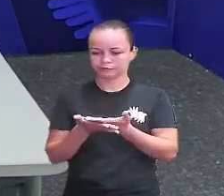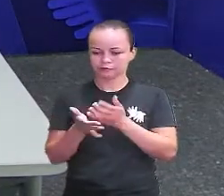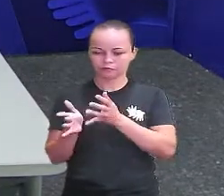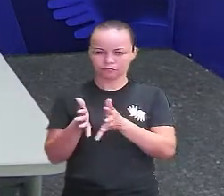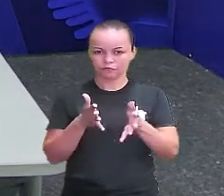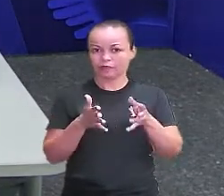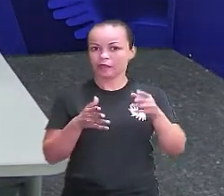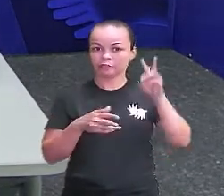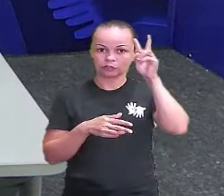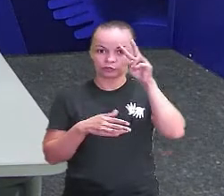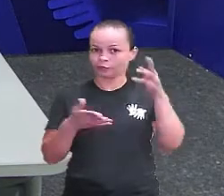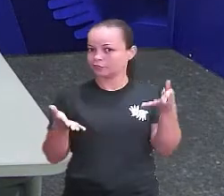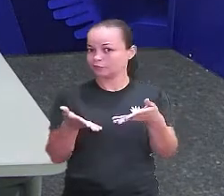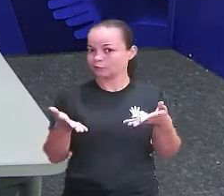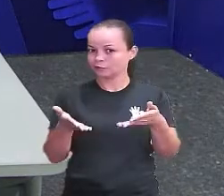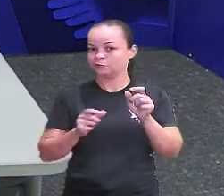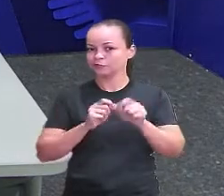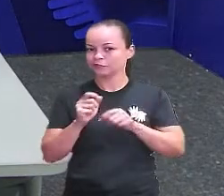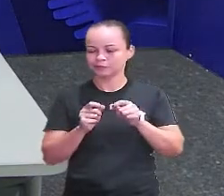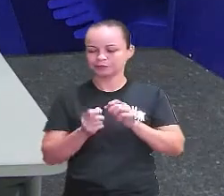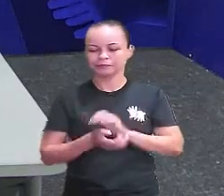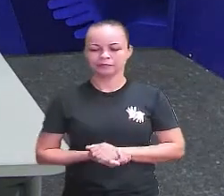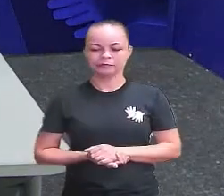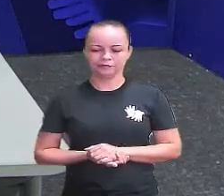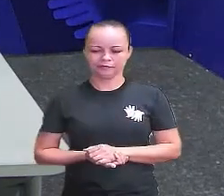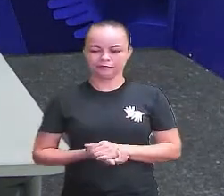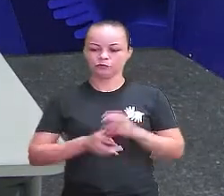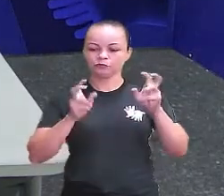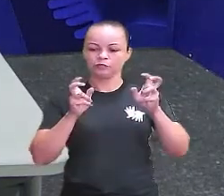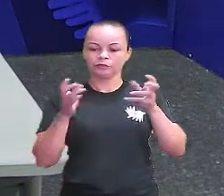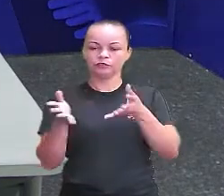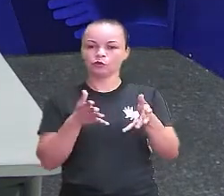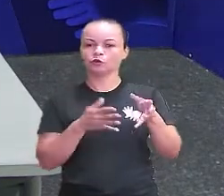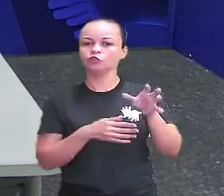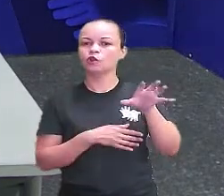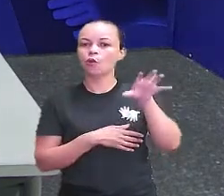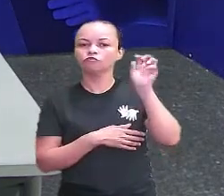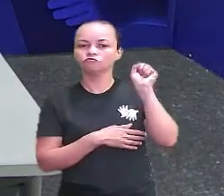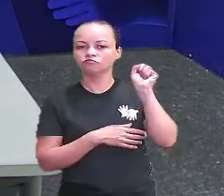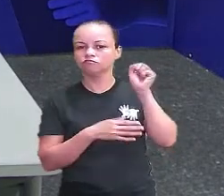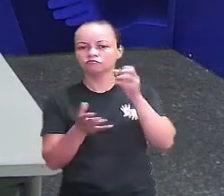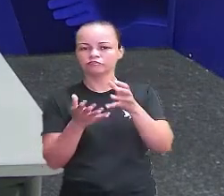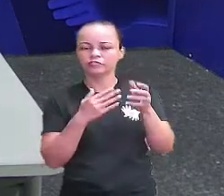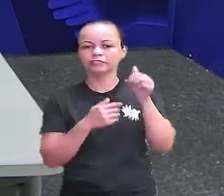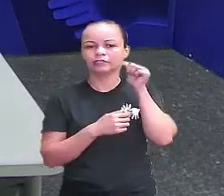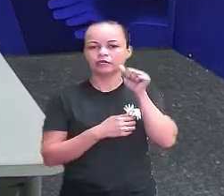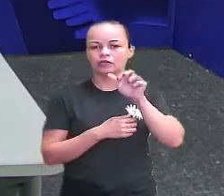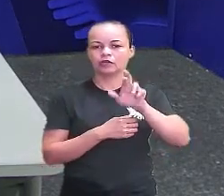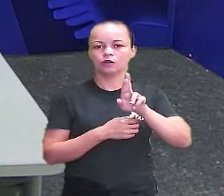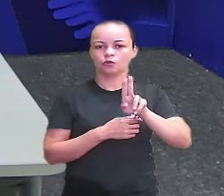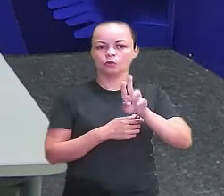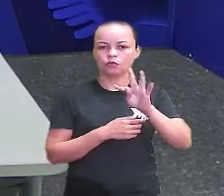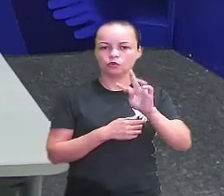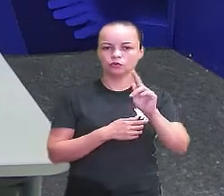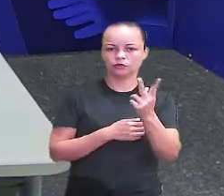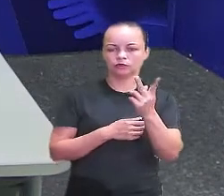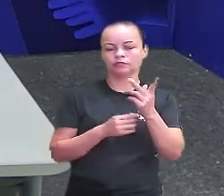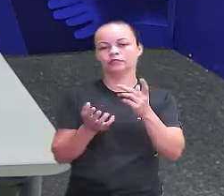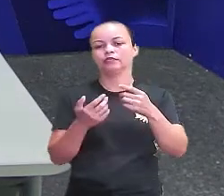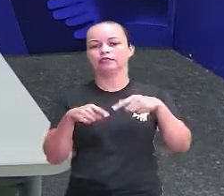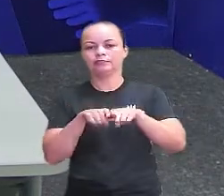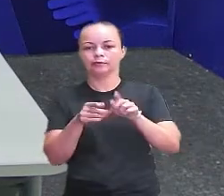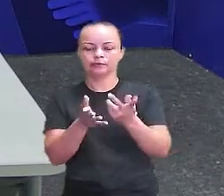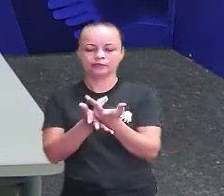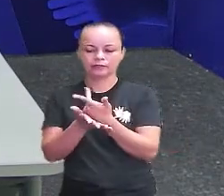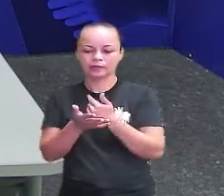lá ver qual é a história de hoje. E a história de hoje se chama Ouvir, de Ruth Rocha e Ana Flor. Presta bastante atenção, que ela é